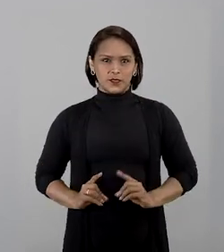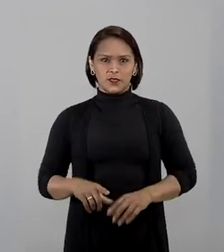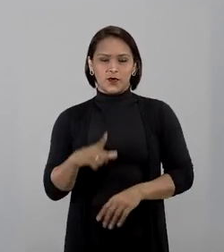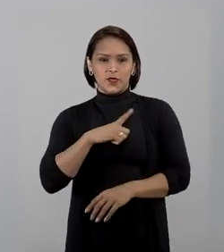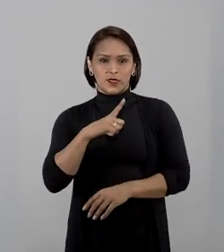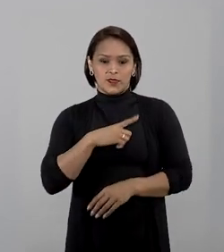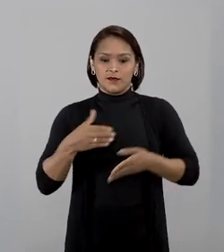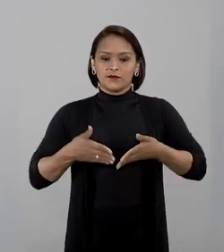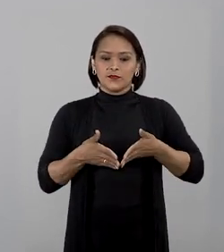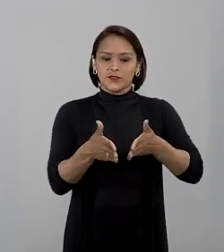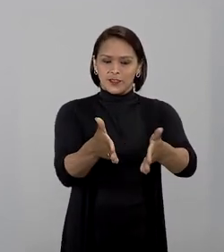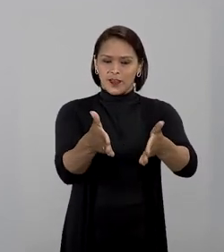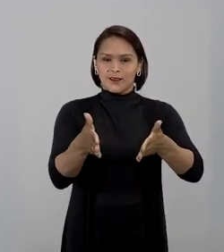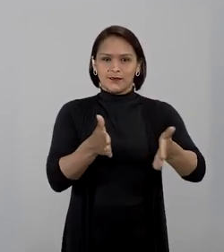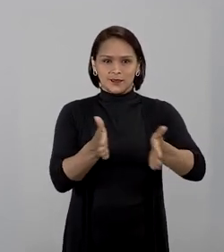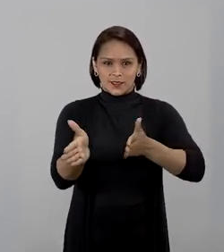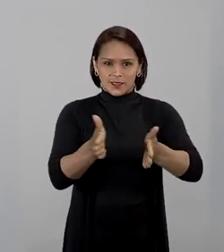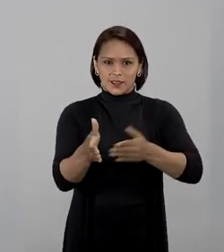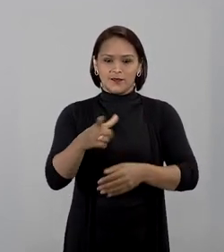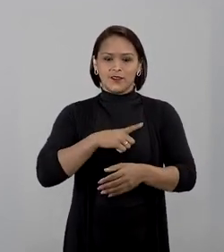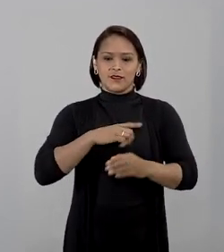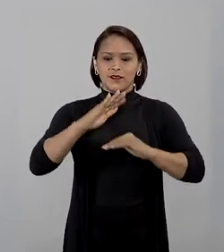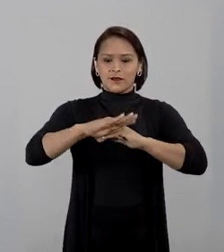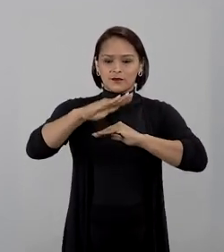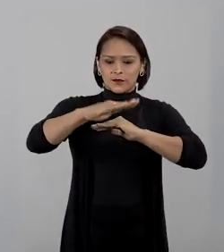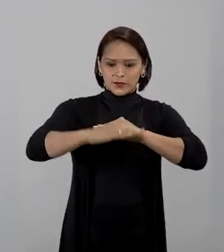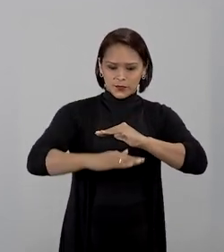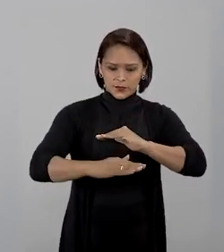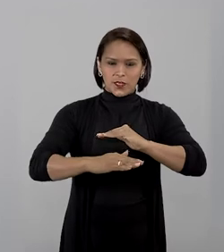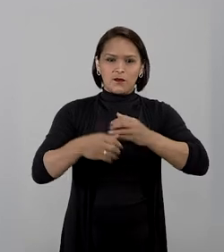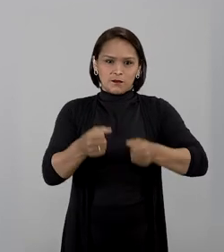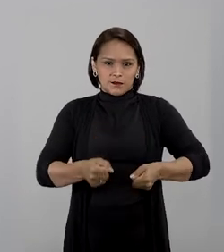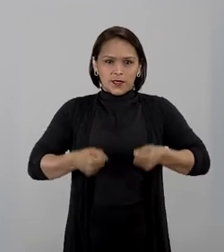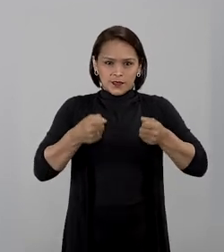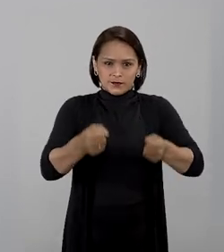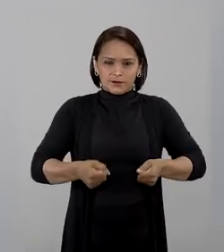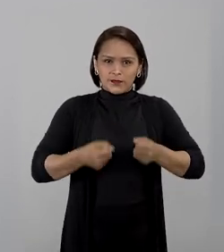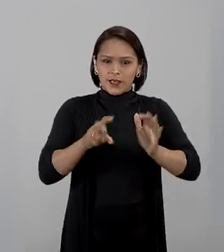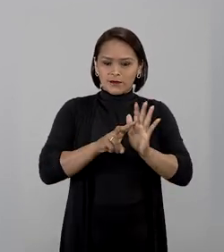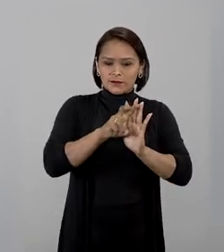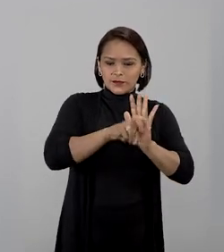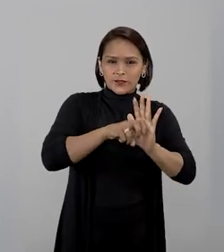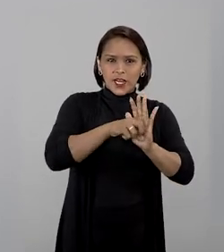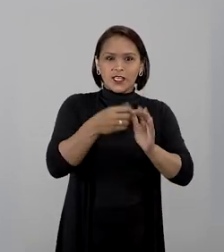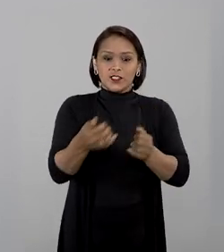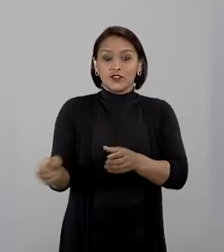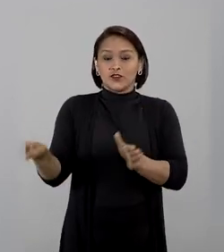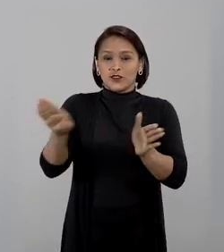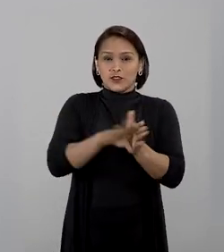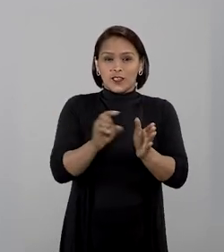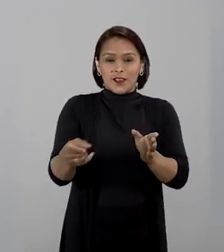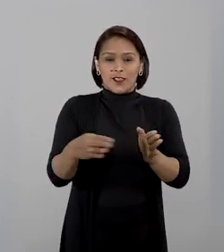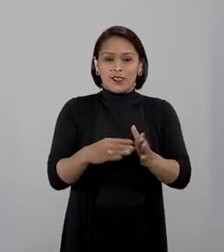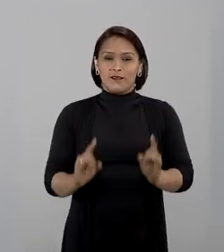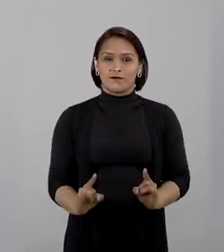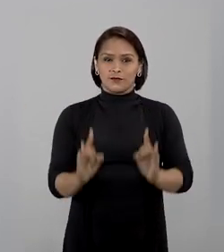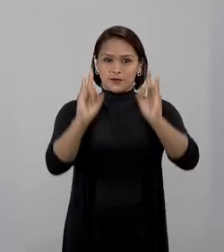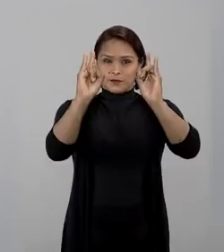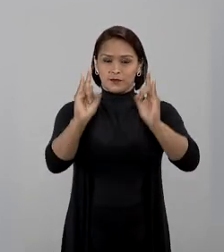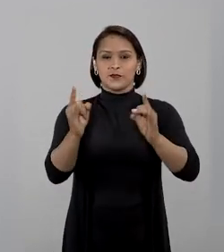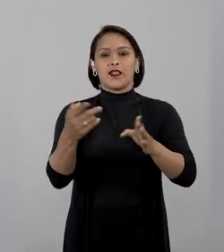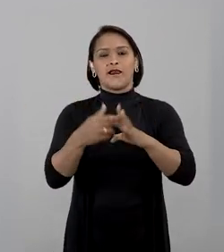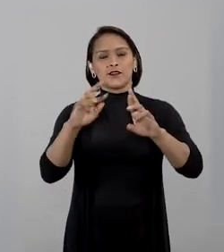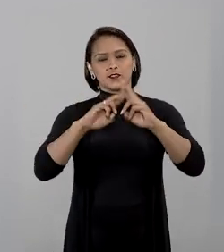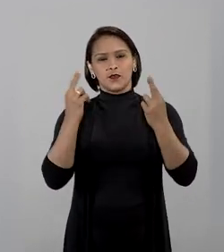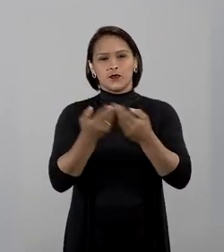A entrada é acessível e tem rebaixamento para cadeira de rodas. Para chegar até o prédio de acesso ao plenário,